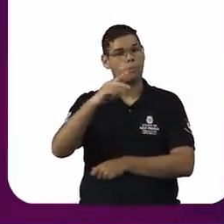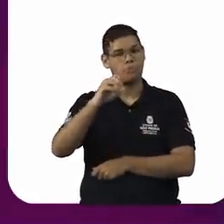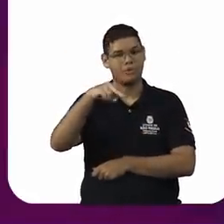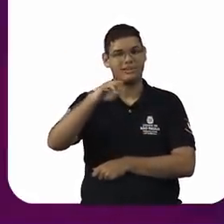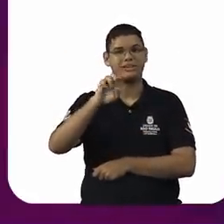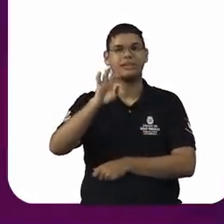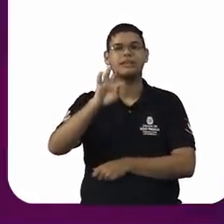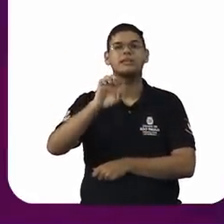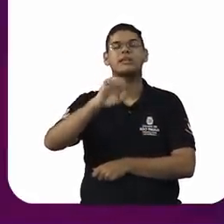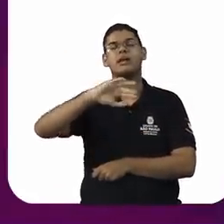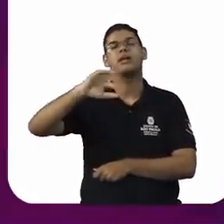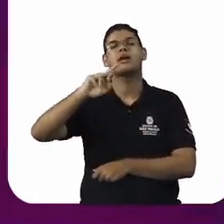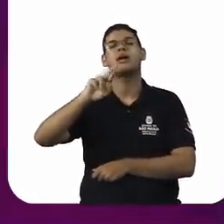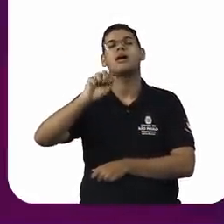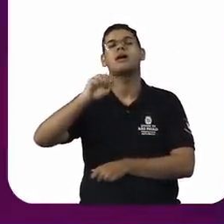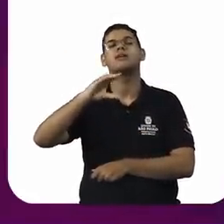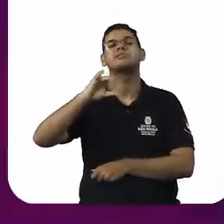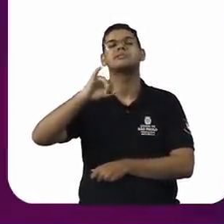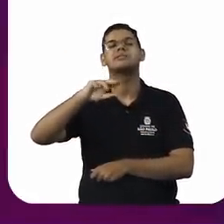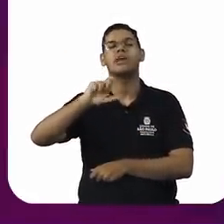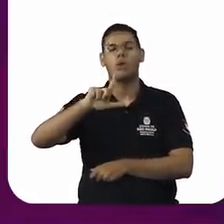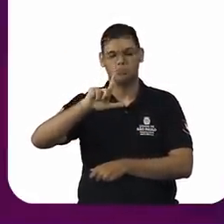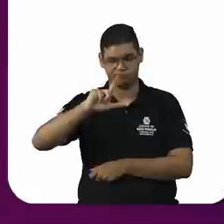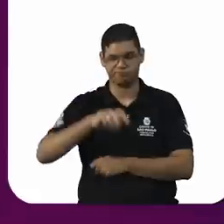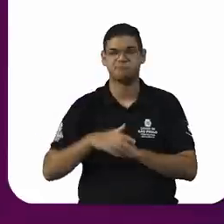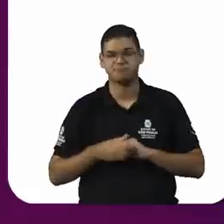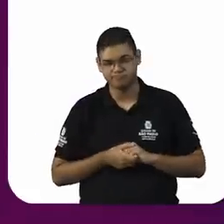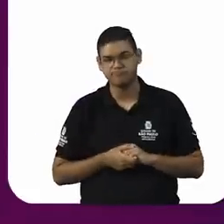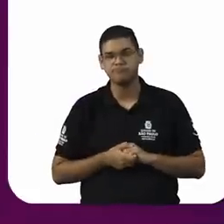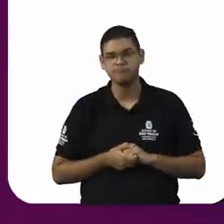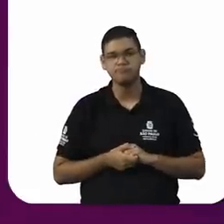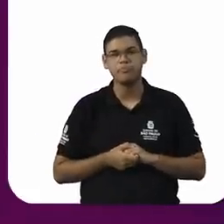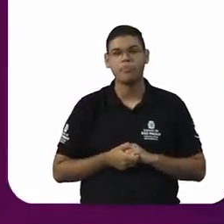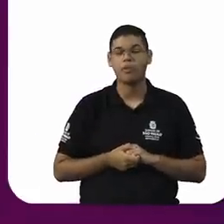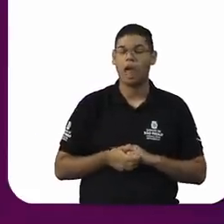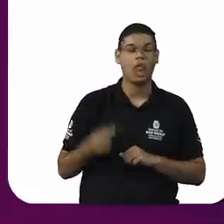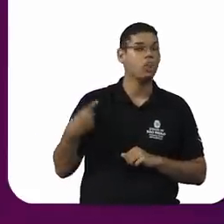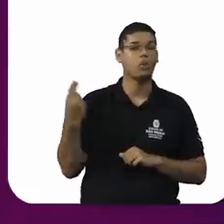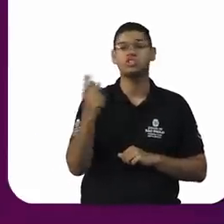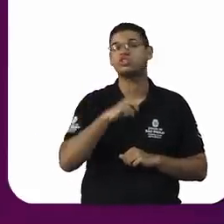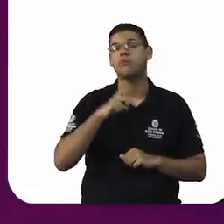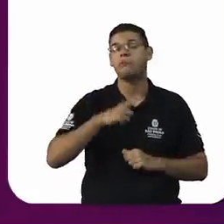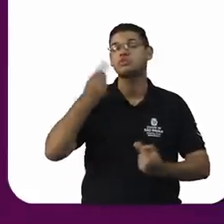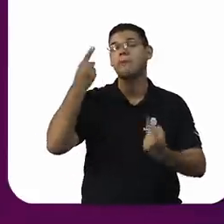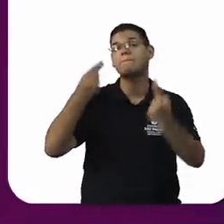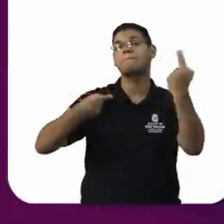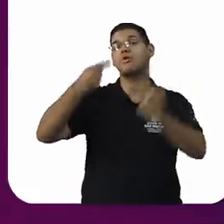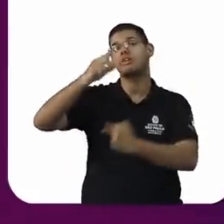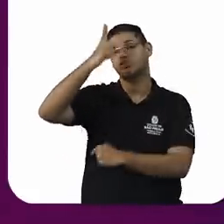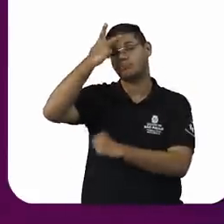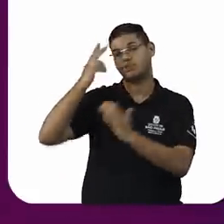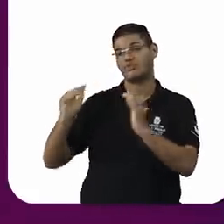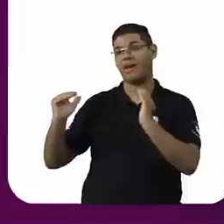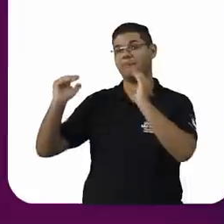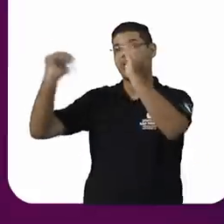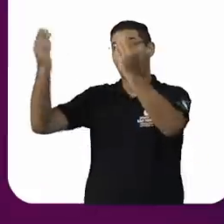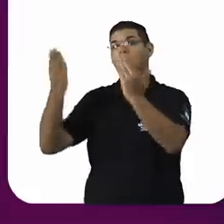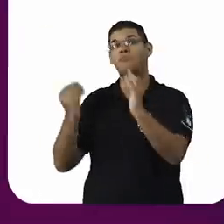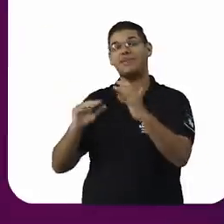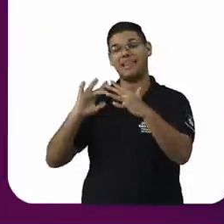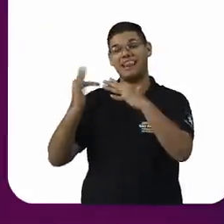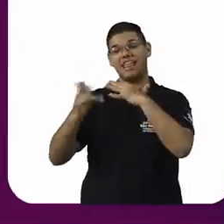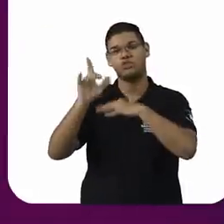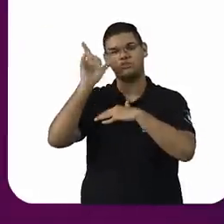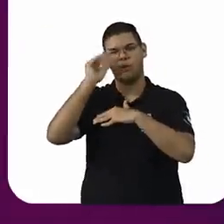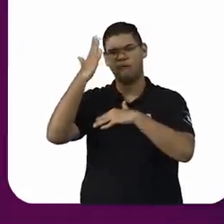a origem. Nós tivemos políticos, políticos com bastante influência, inclusive, nas redes sociais e